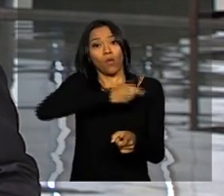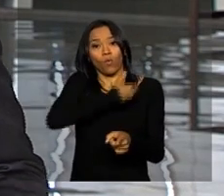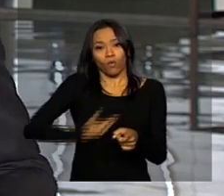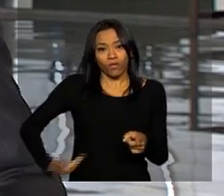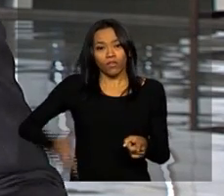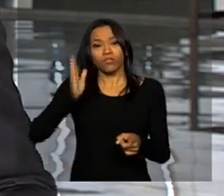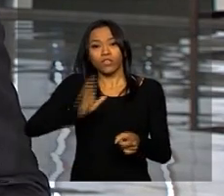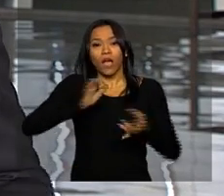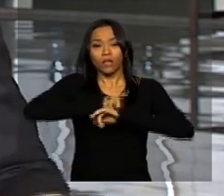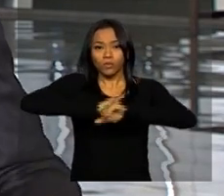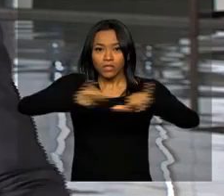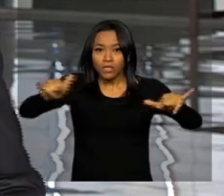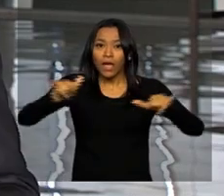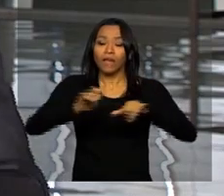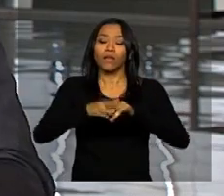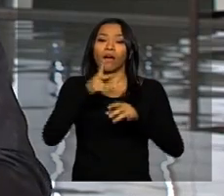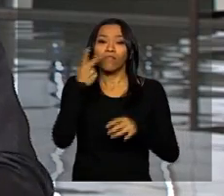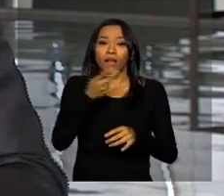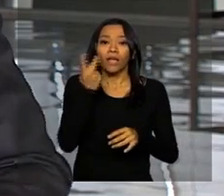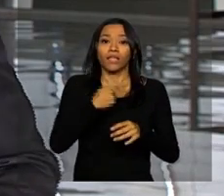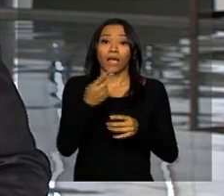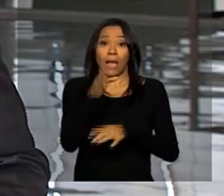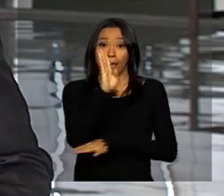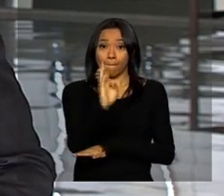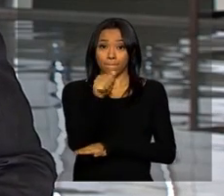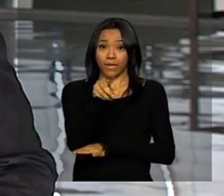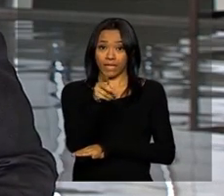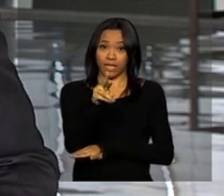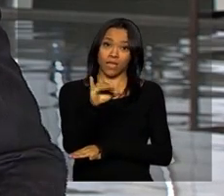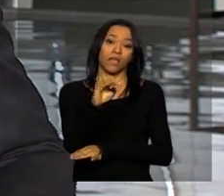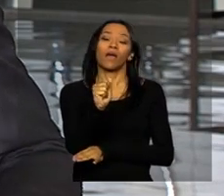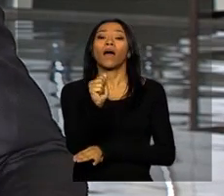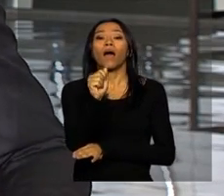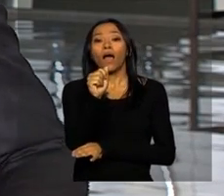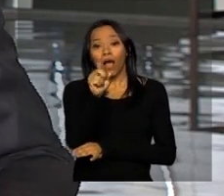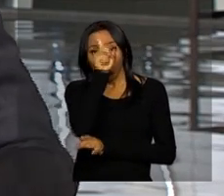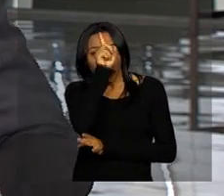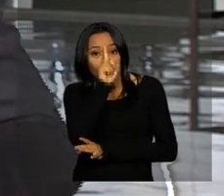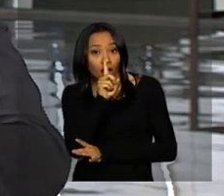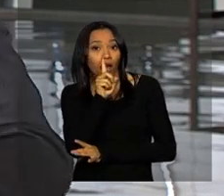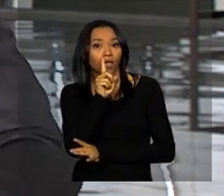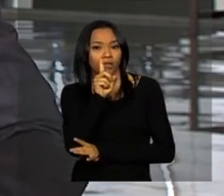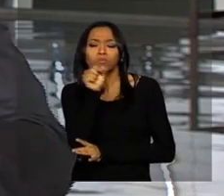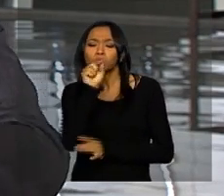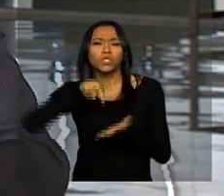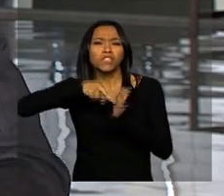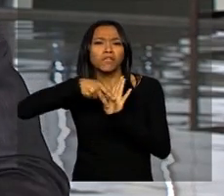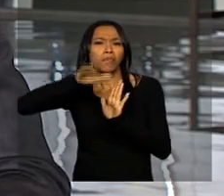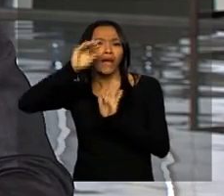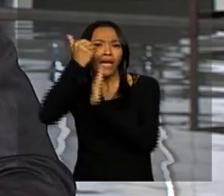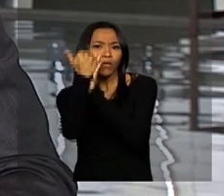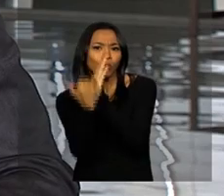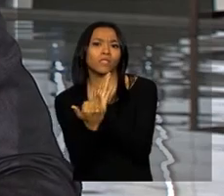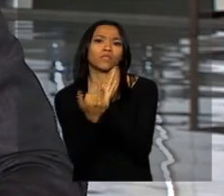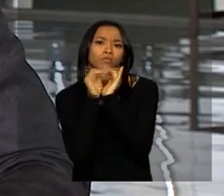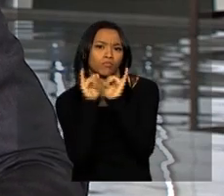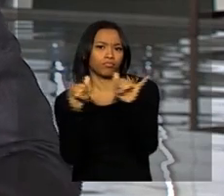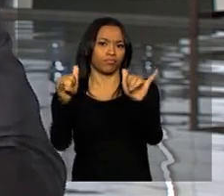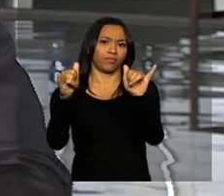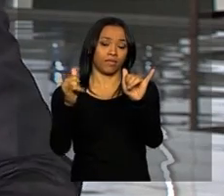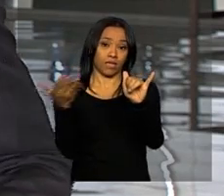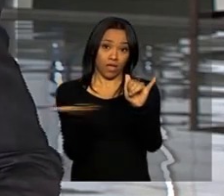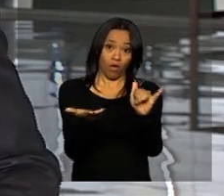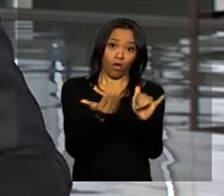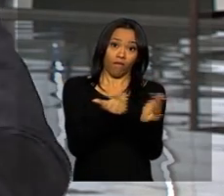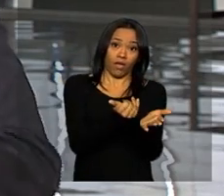a instalação da bandeira amarela nas tarifas de energia. E agora, com esse desligamento dessas usinas, deve entrar